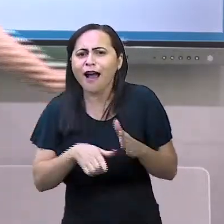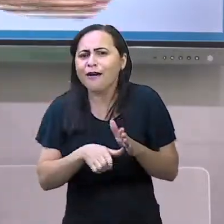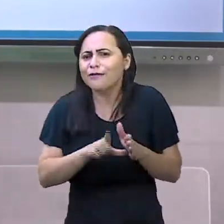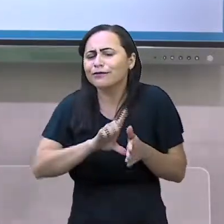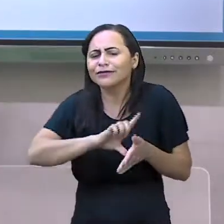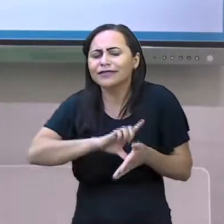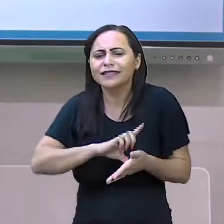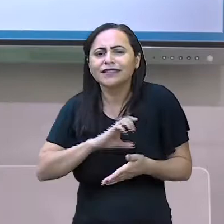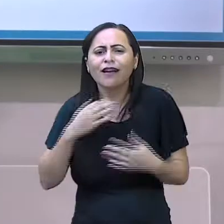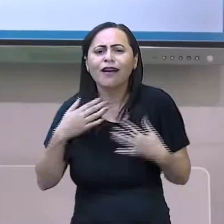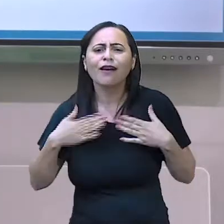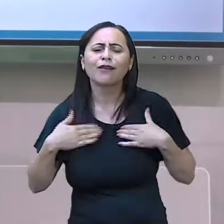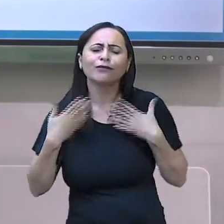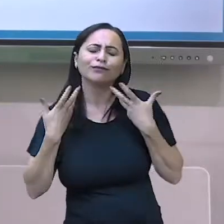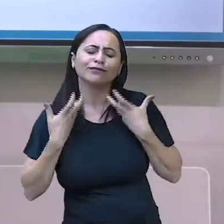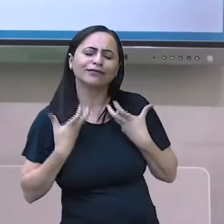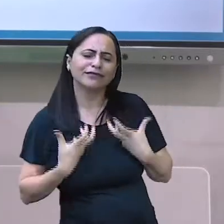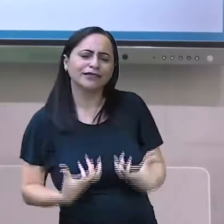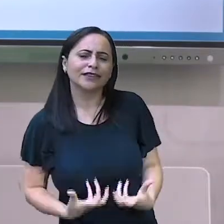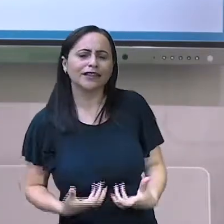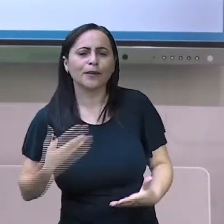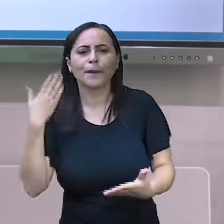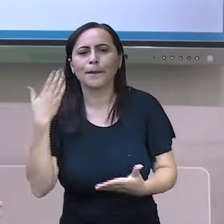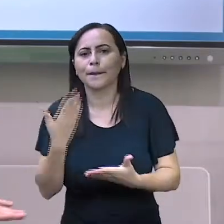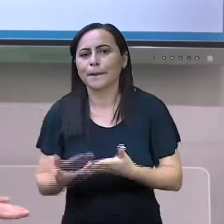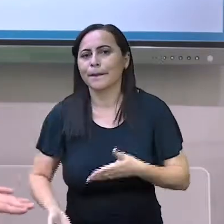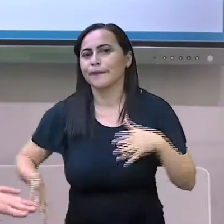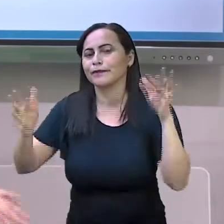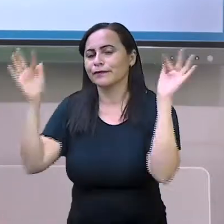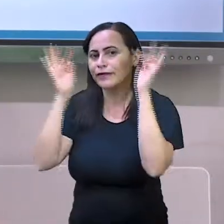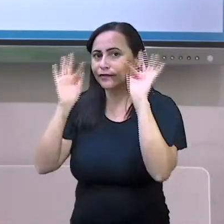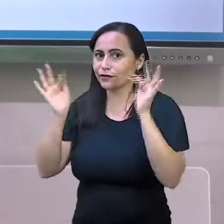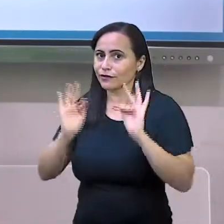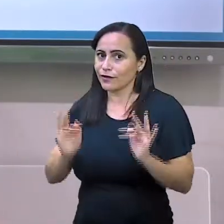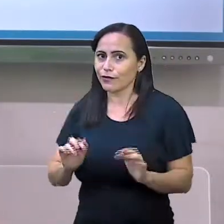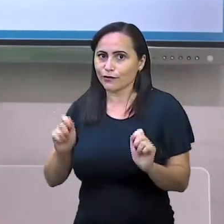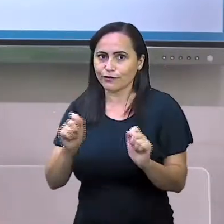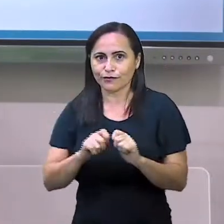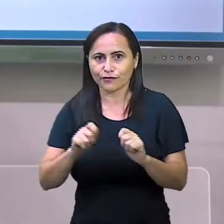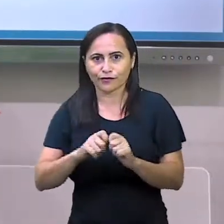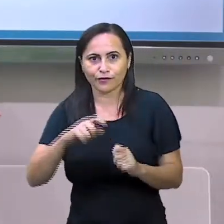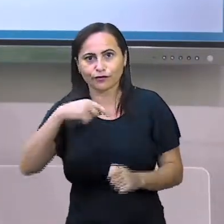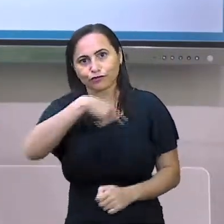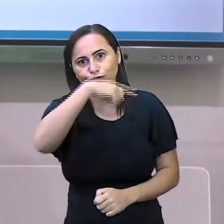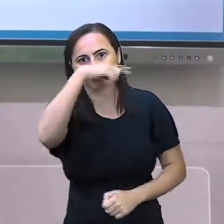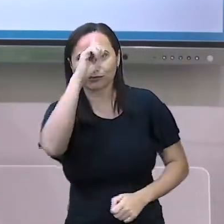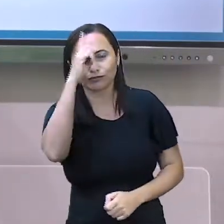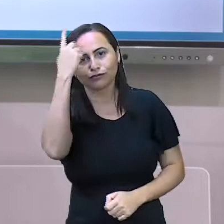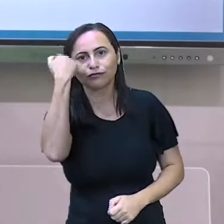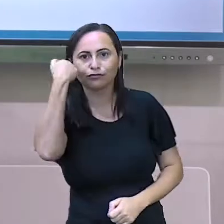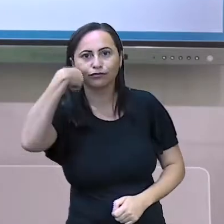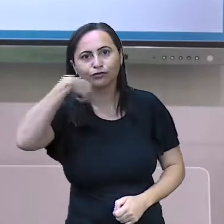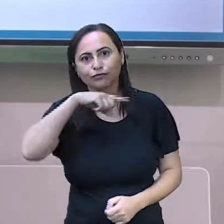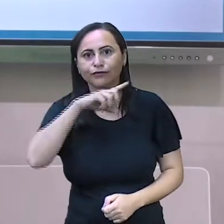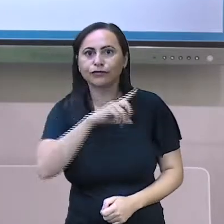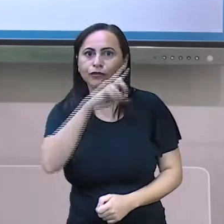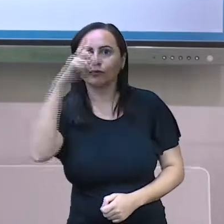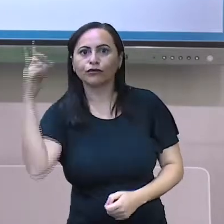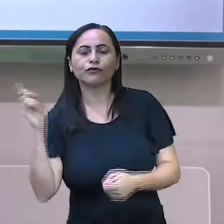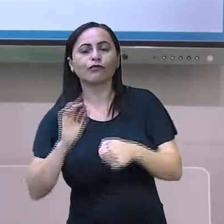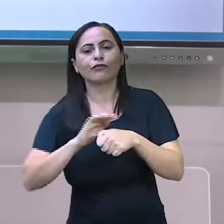e já estou muito cansado e já perdi toda alegria de fazer meu tic tac tic